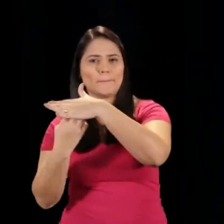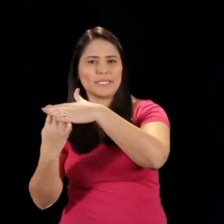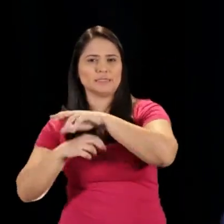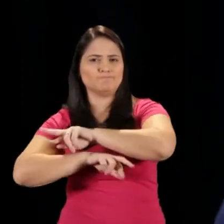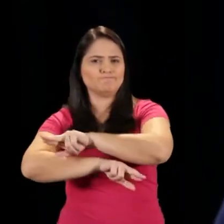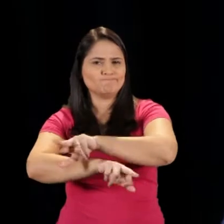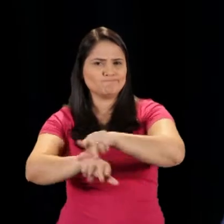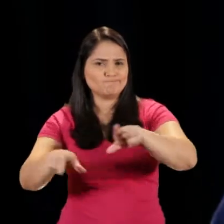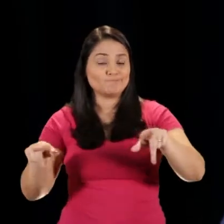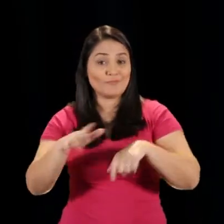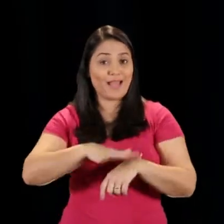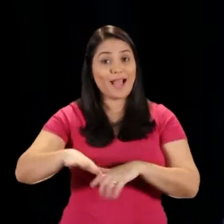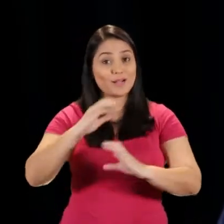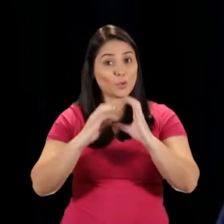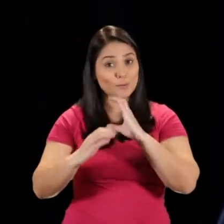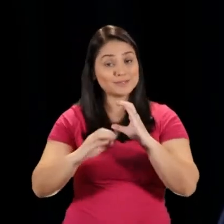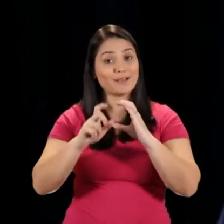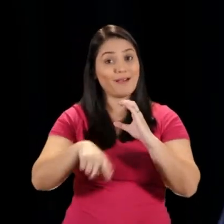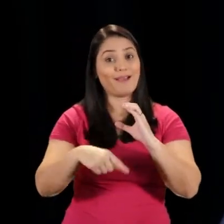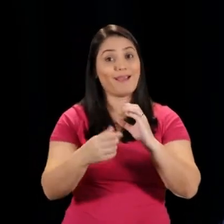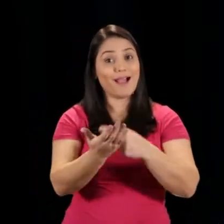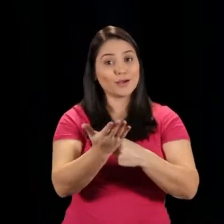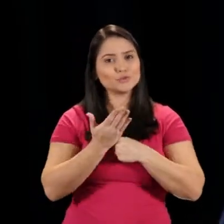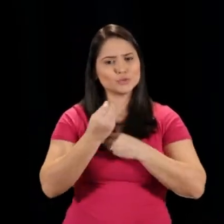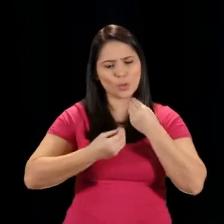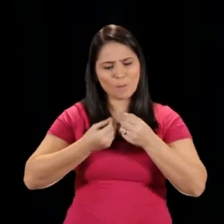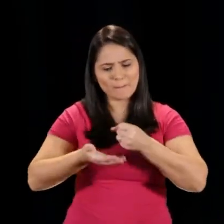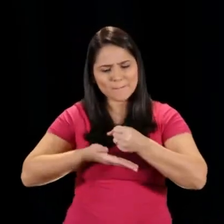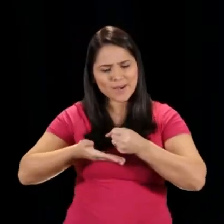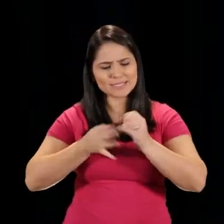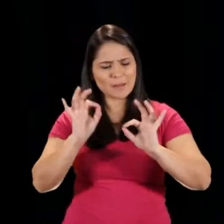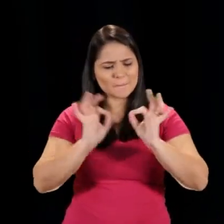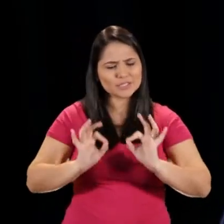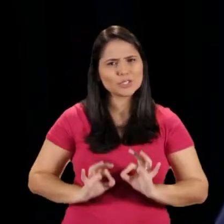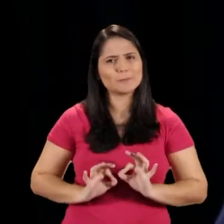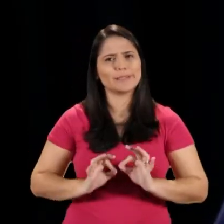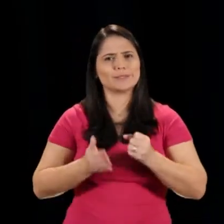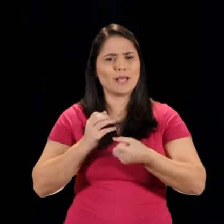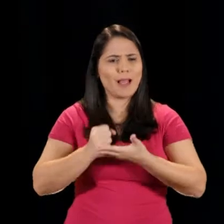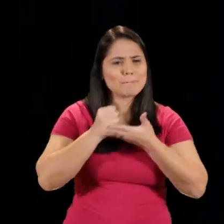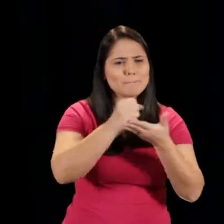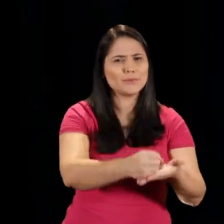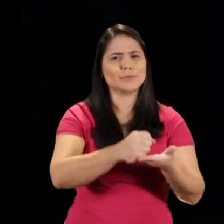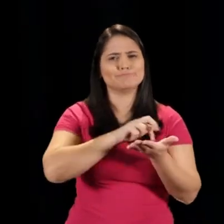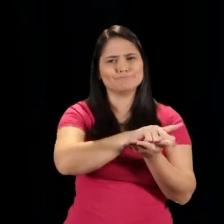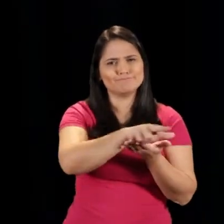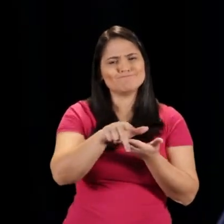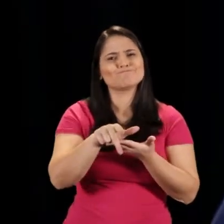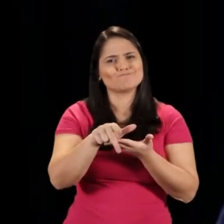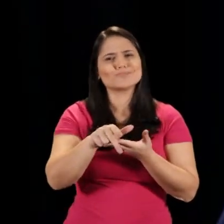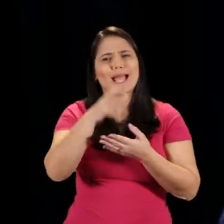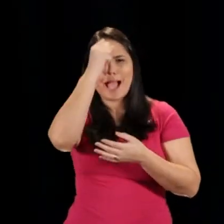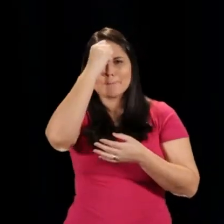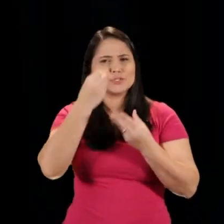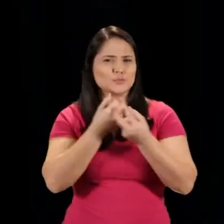mercadologia. E ali dentro da área de comunicação é o que vai te dar um grande abasamento para planejamento, assessoria, assim,